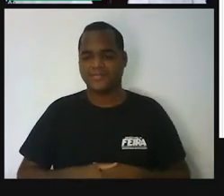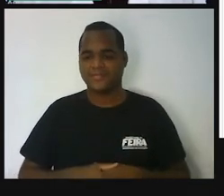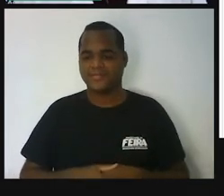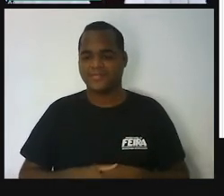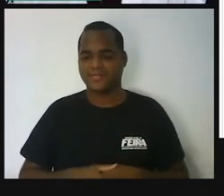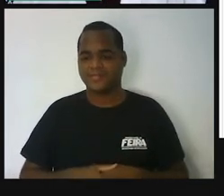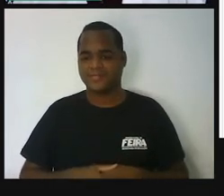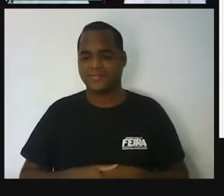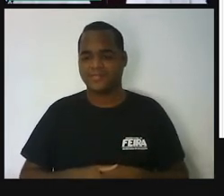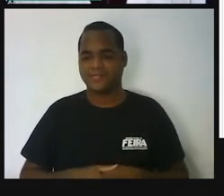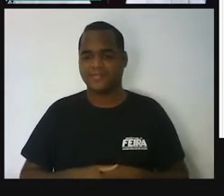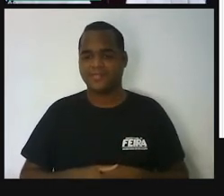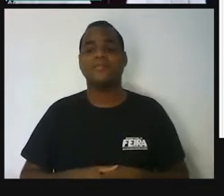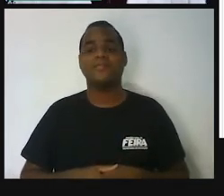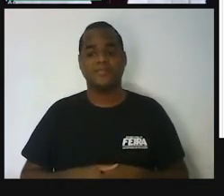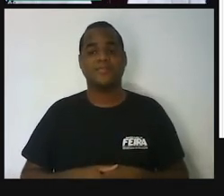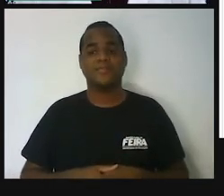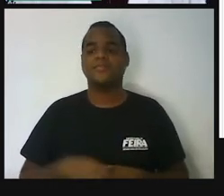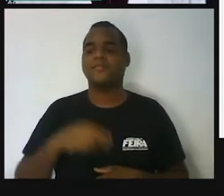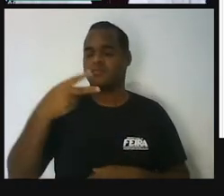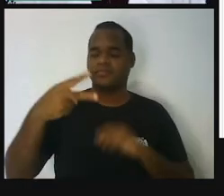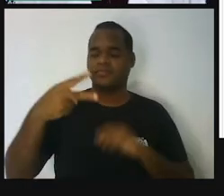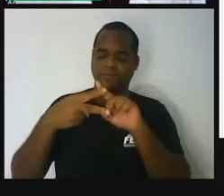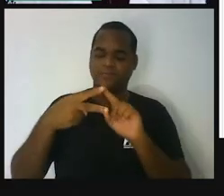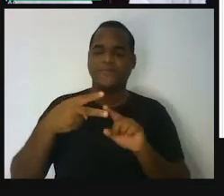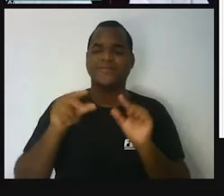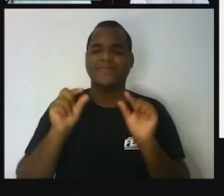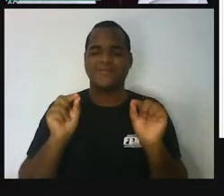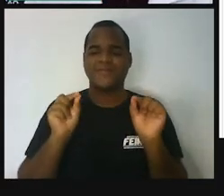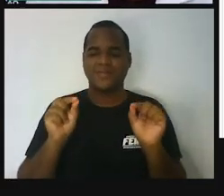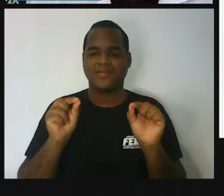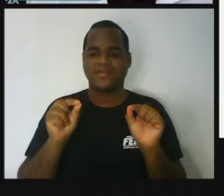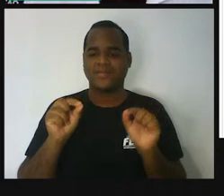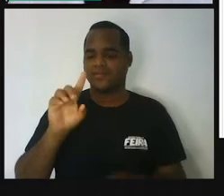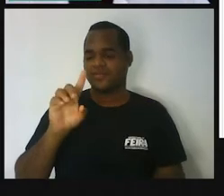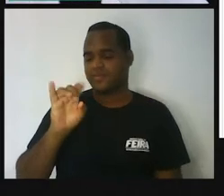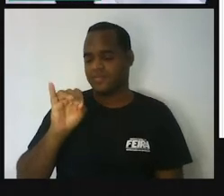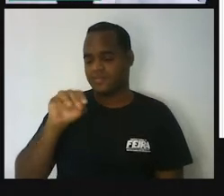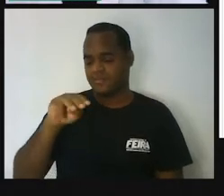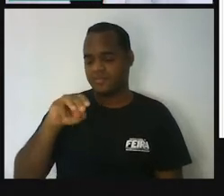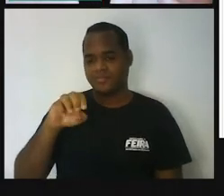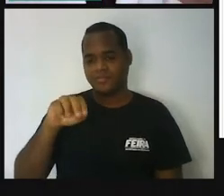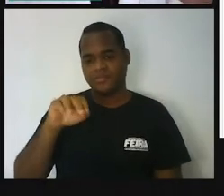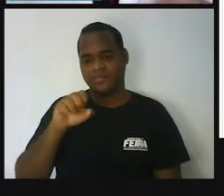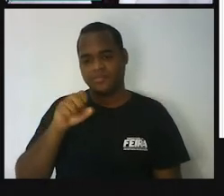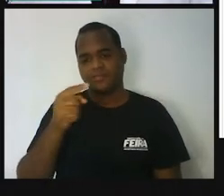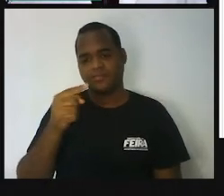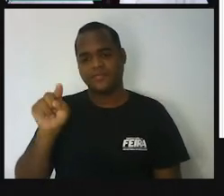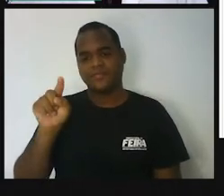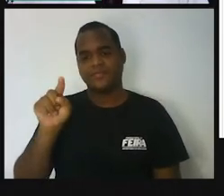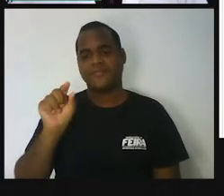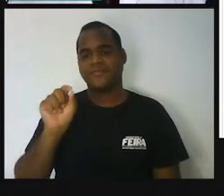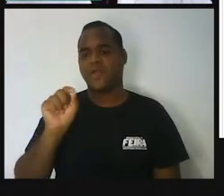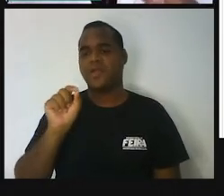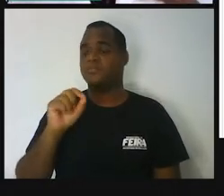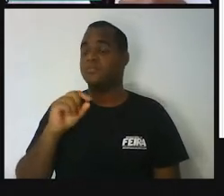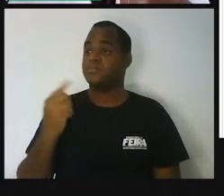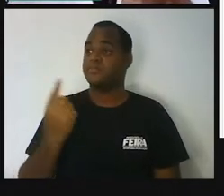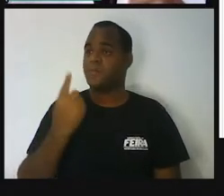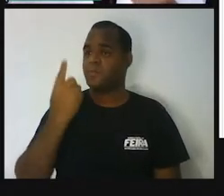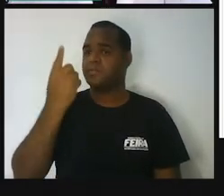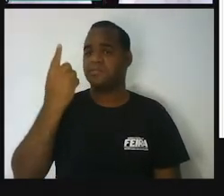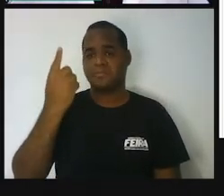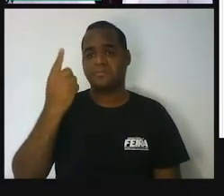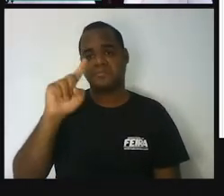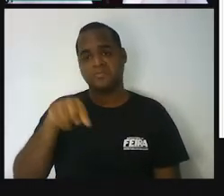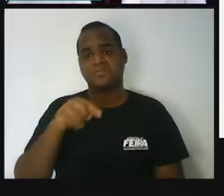Beleza, professor? E o que é duas dimensões? Dimensões. Vamos lá. Altura. Altura é uma